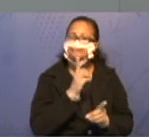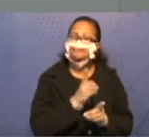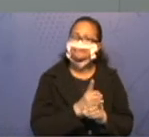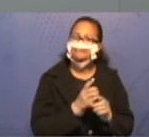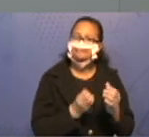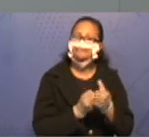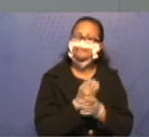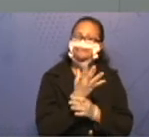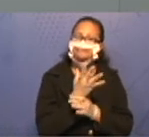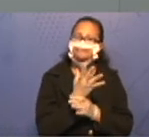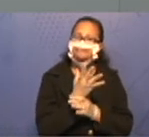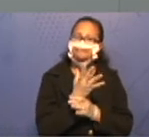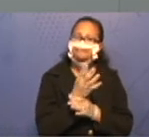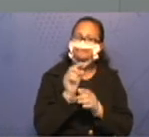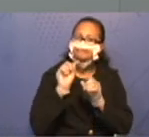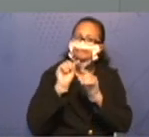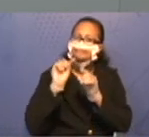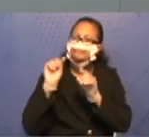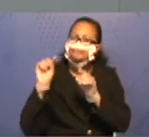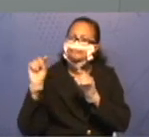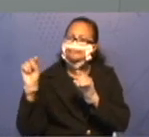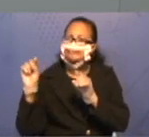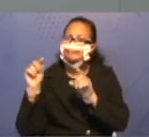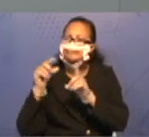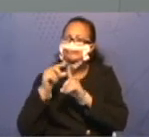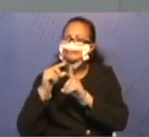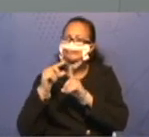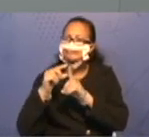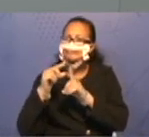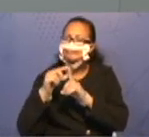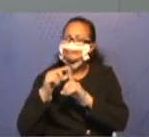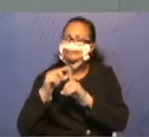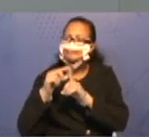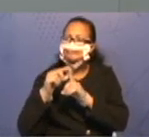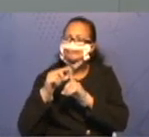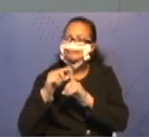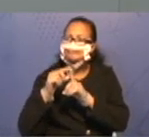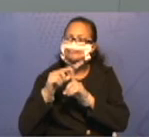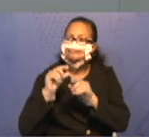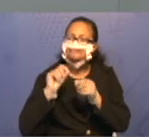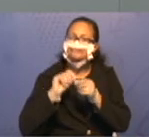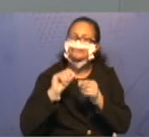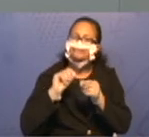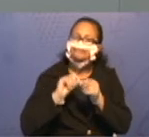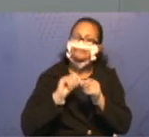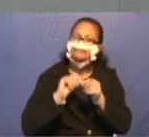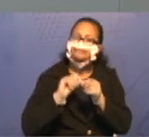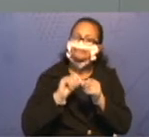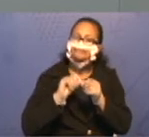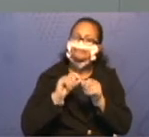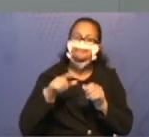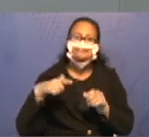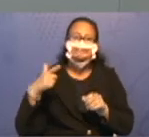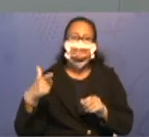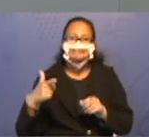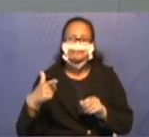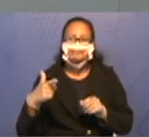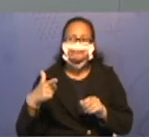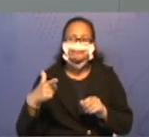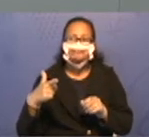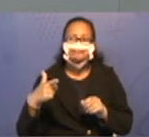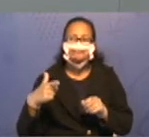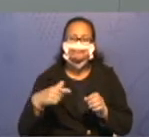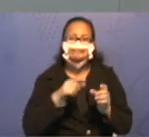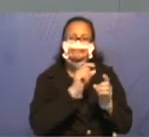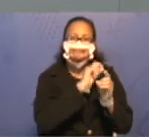plantas? Então, vamos eliminar. Assim, vocês farão com as próximas. Então, eu